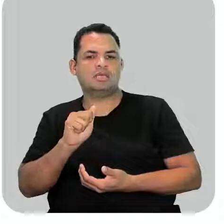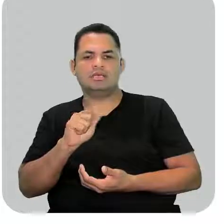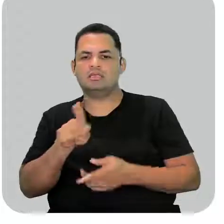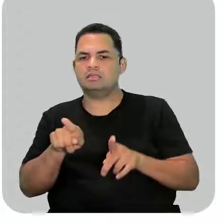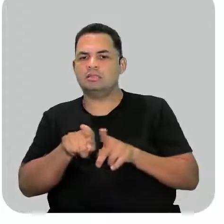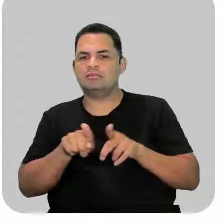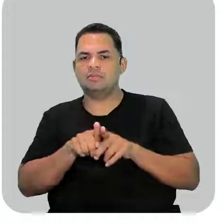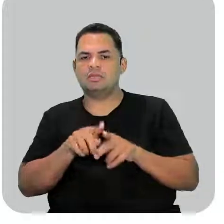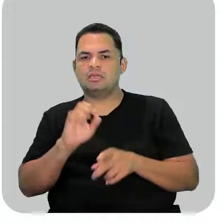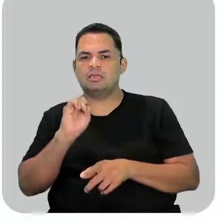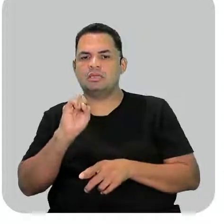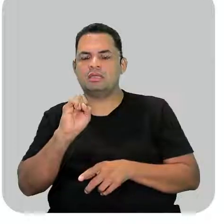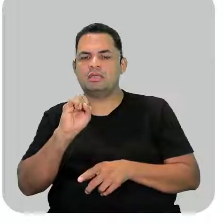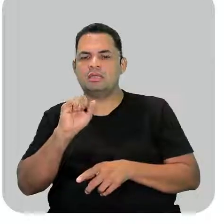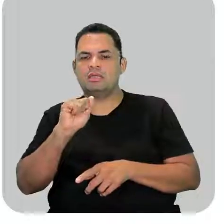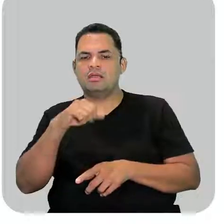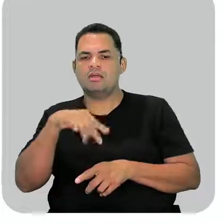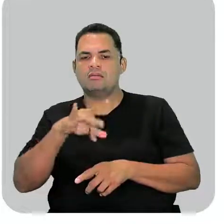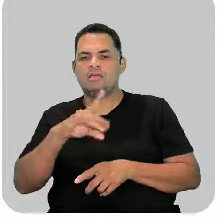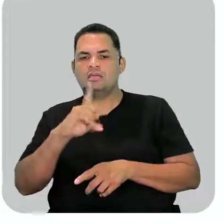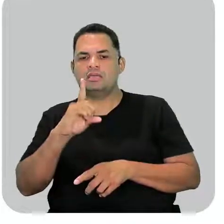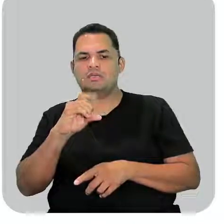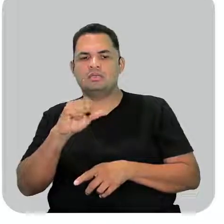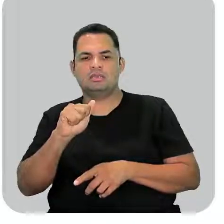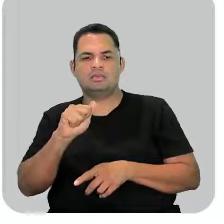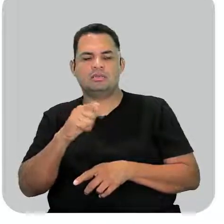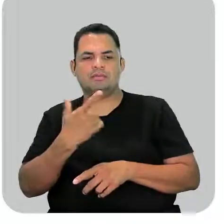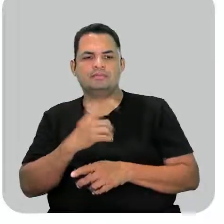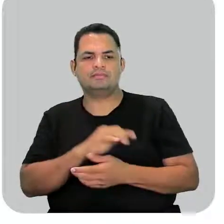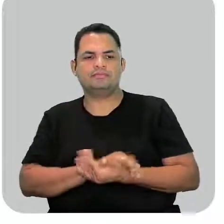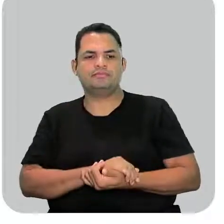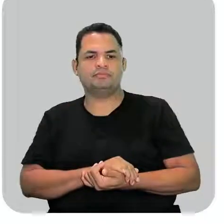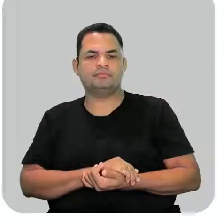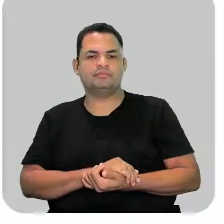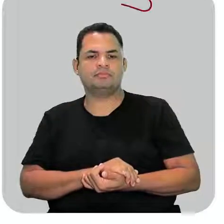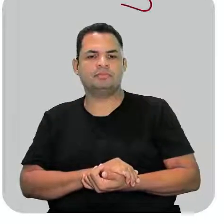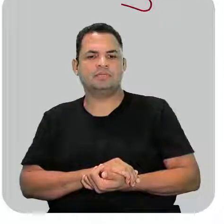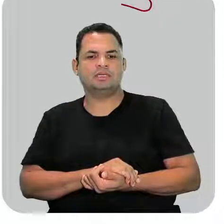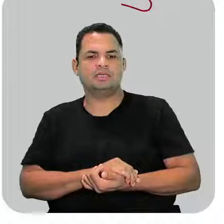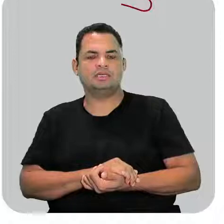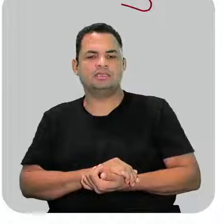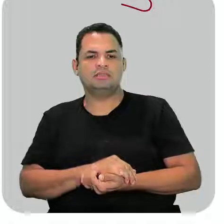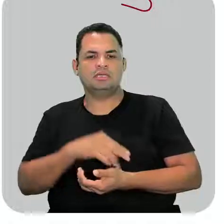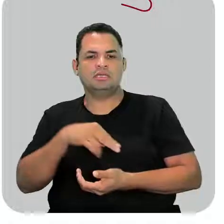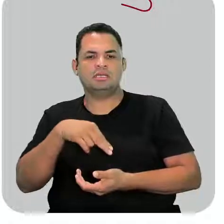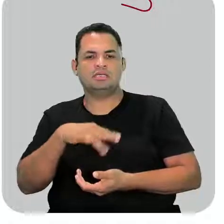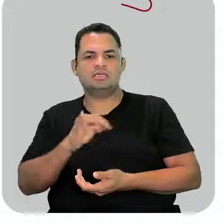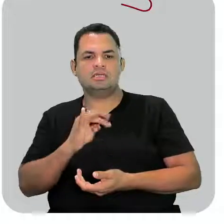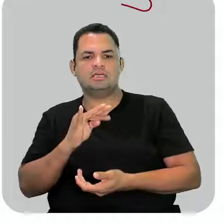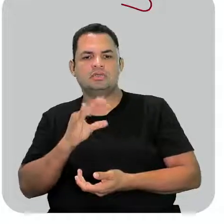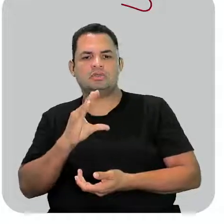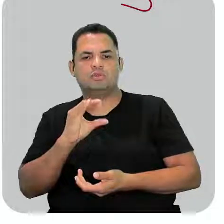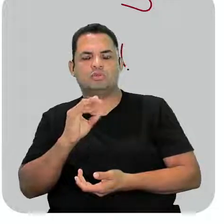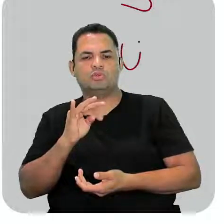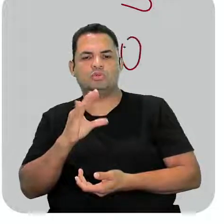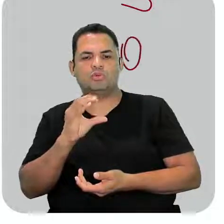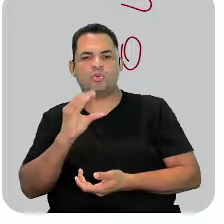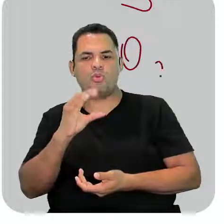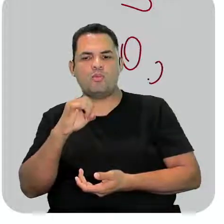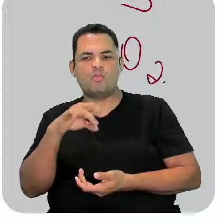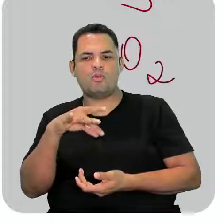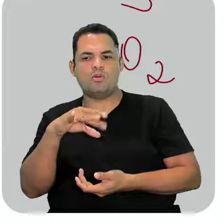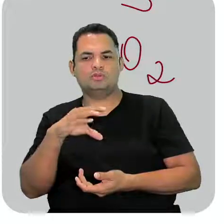Então, ó, a letra D já está fora também. Ó, nitro composto. O nitro composto é fácil identificar. Ele é